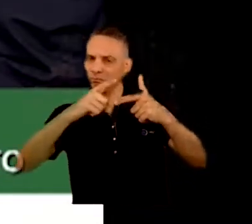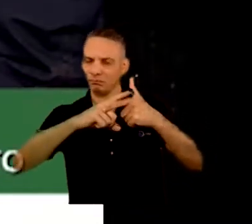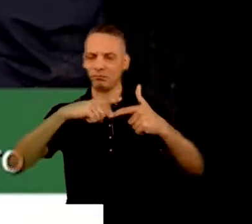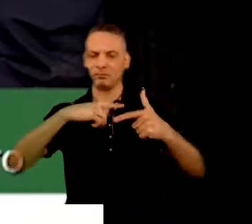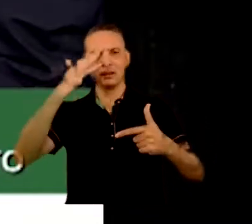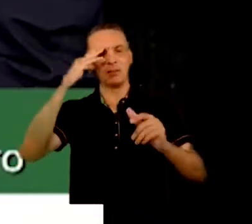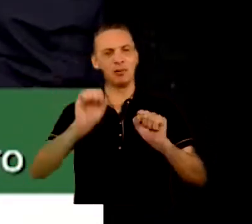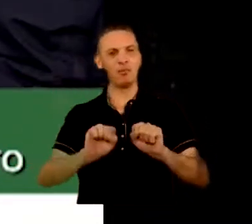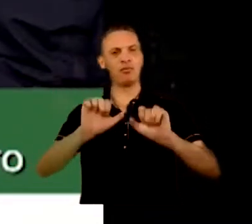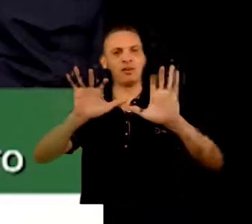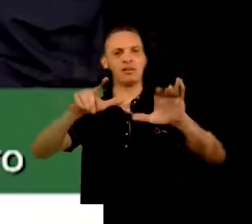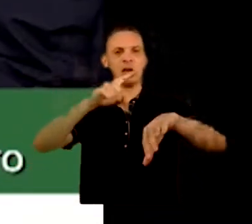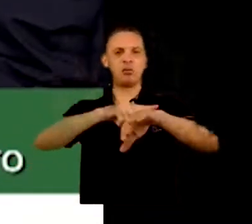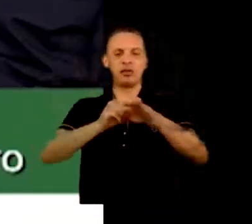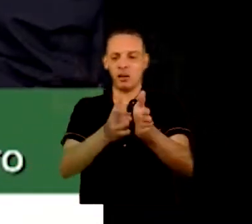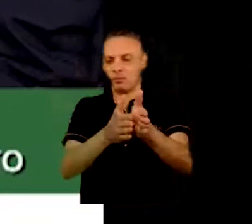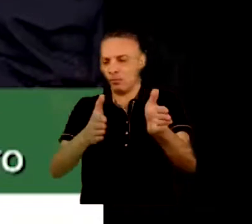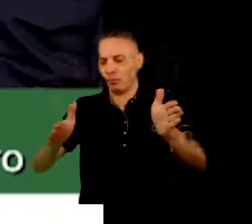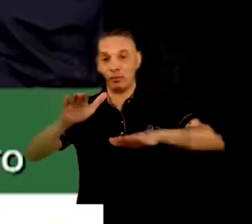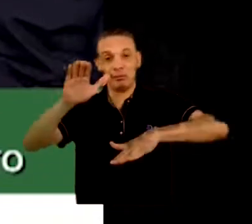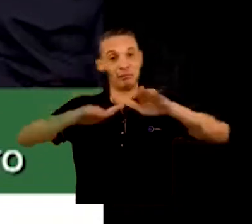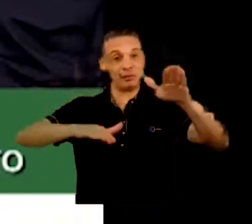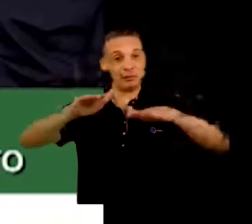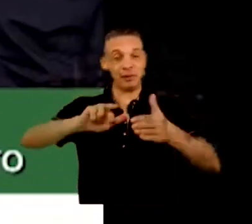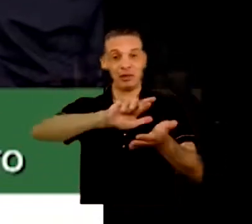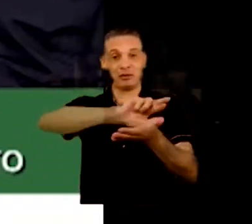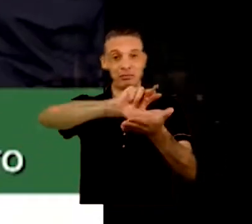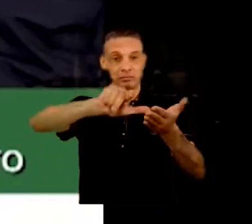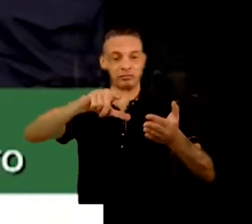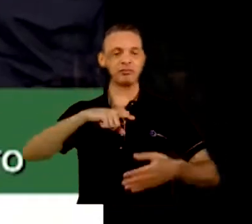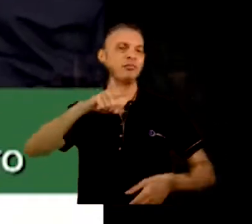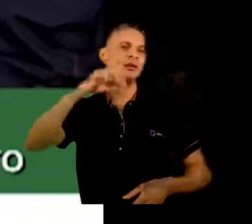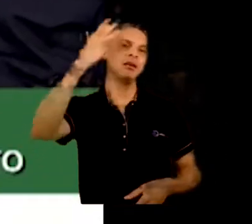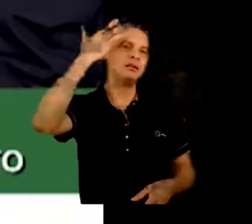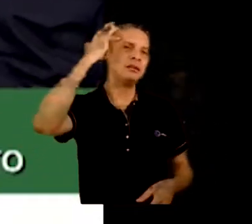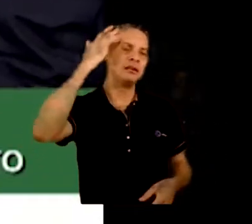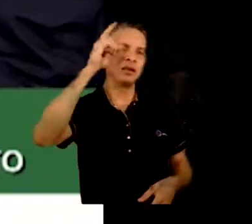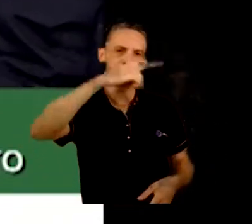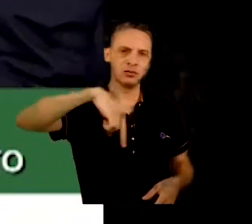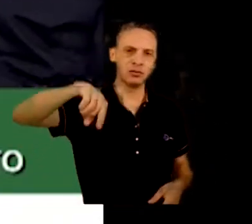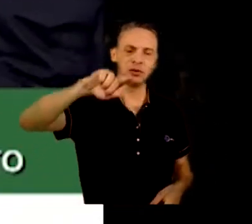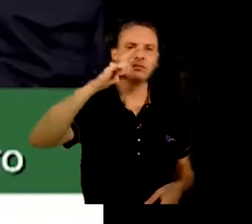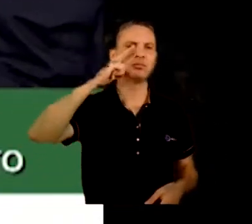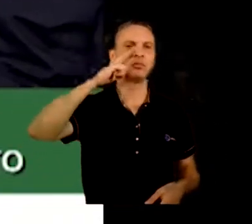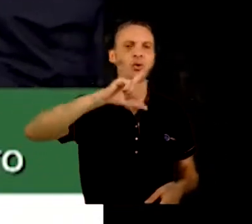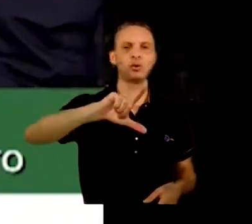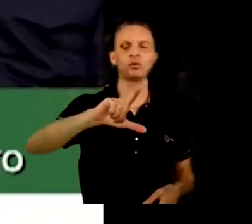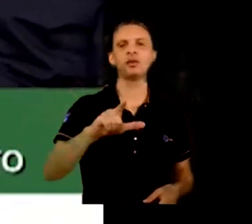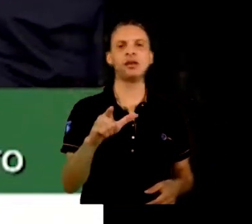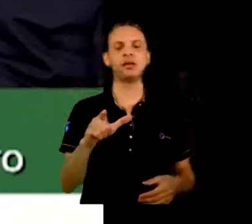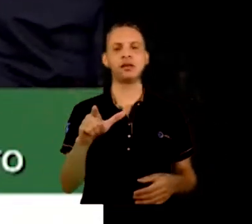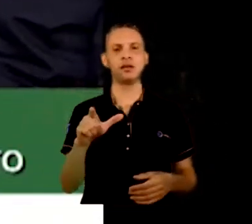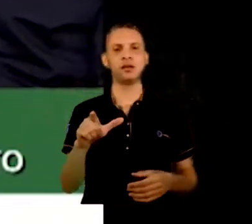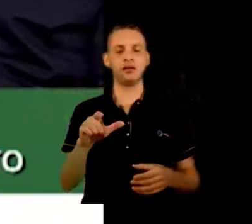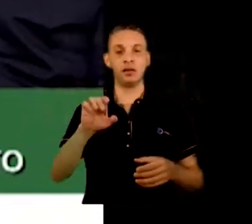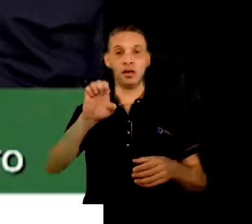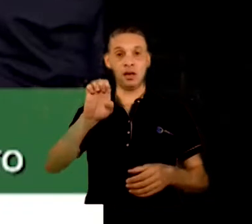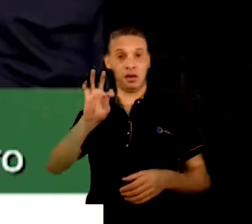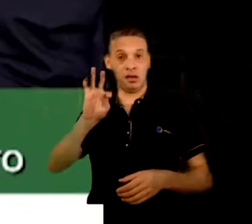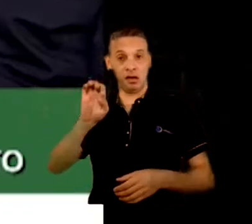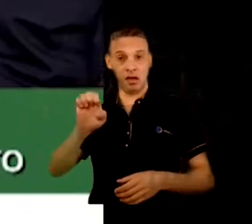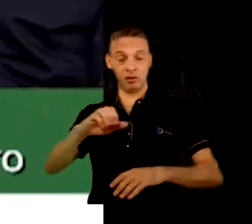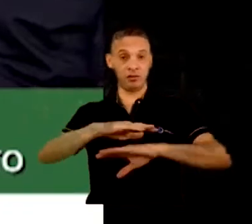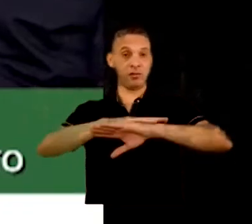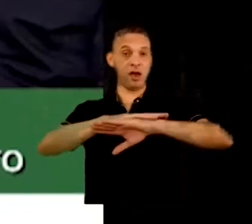resultados, de análise e tudo mais, você acredita que nós consigamos colocar a estação de tratamento do esgoto em funcionamento até